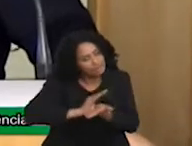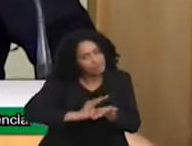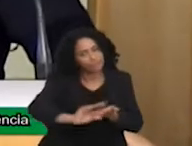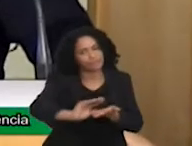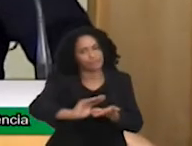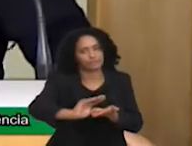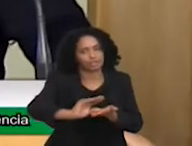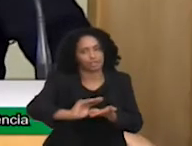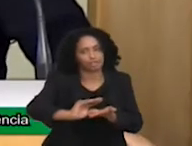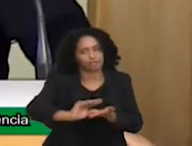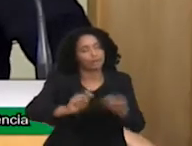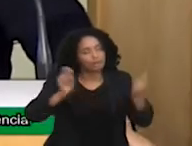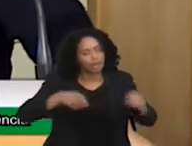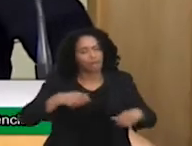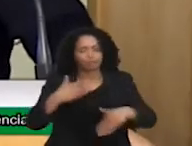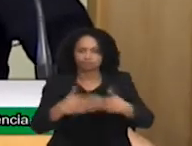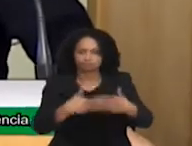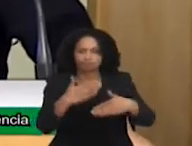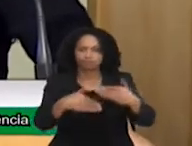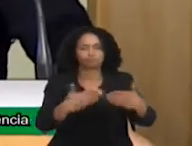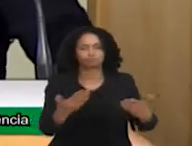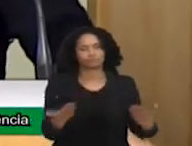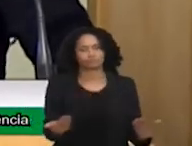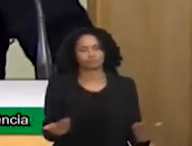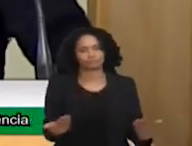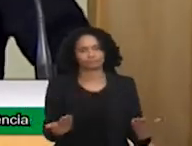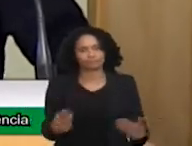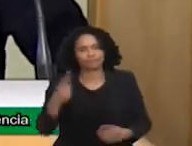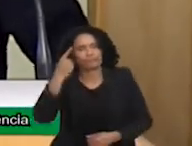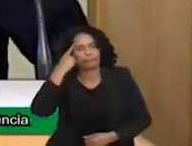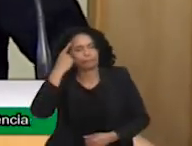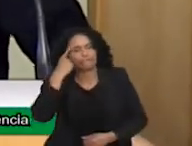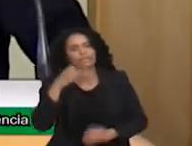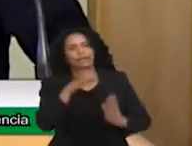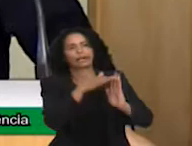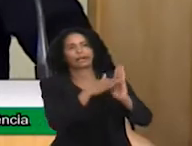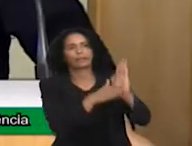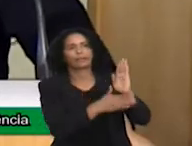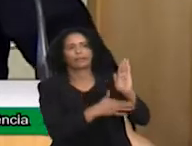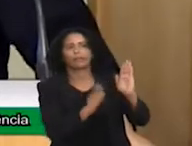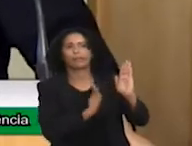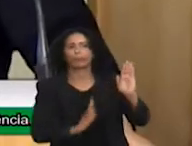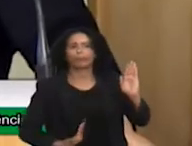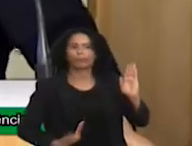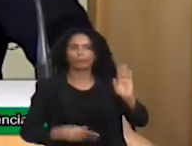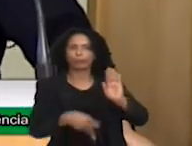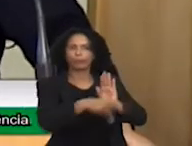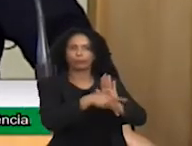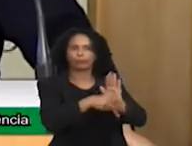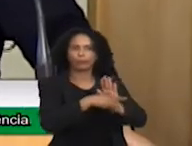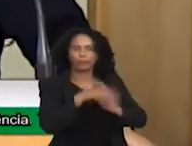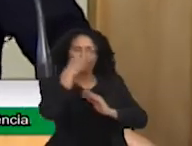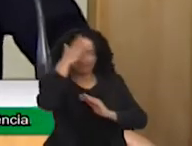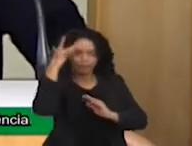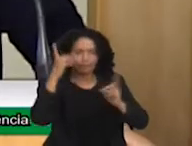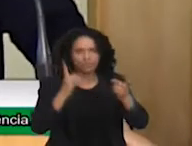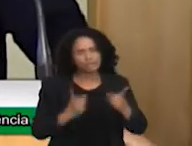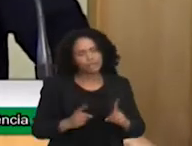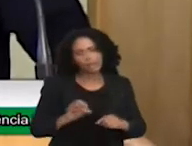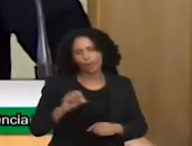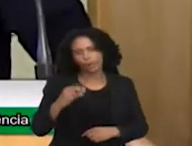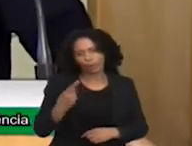estão no caminho errado. Pensar que políticas públicas para deficiência ou para o idoso é